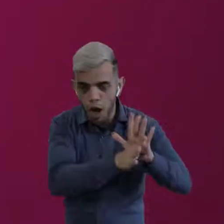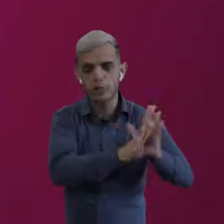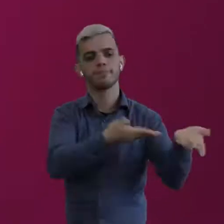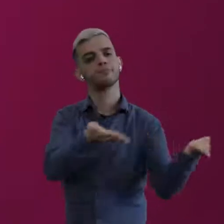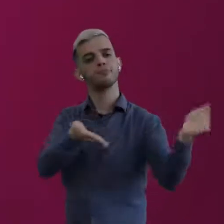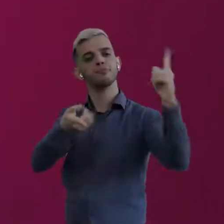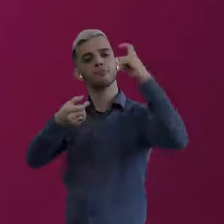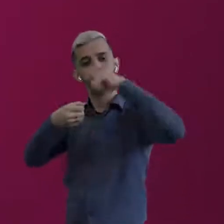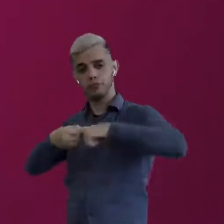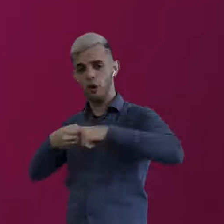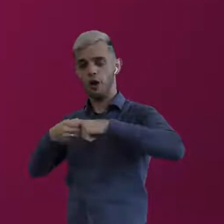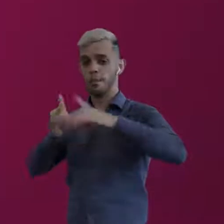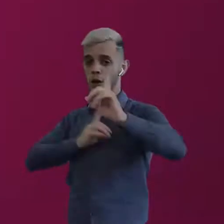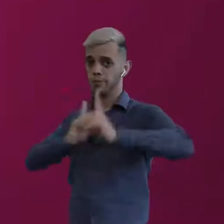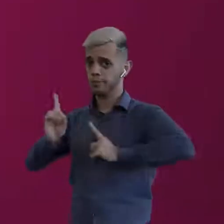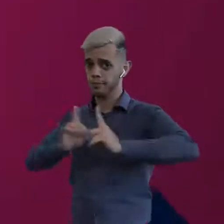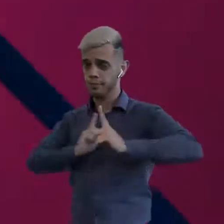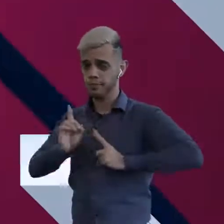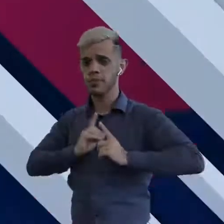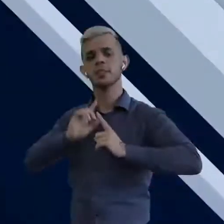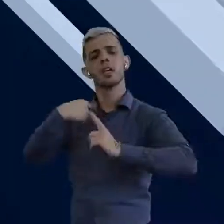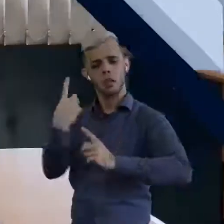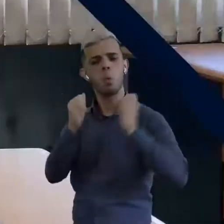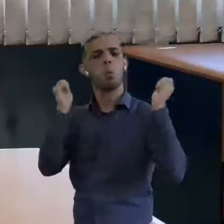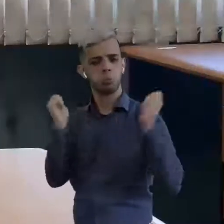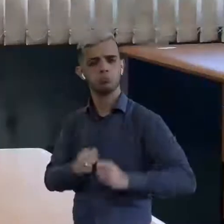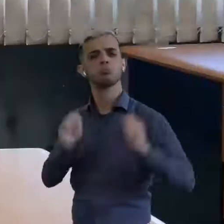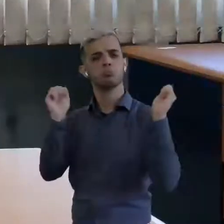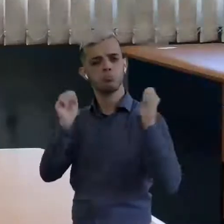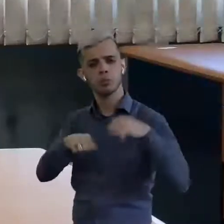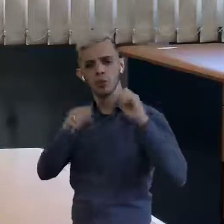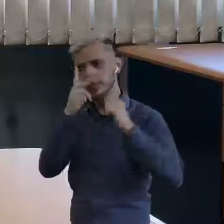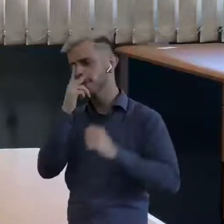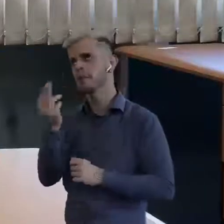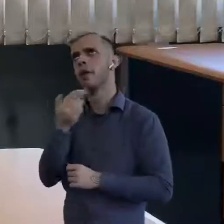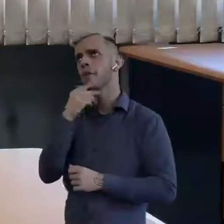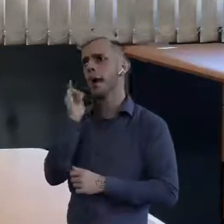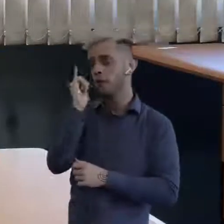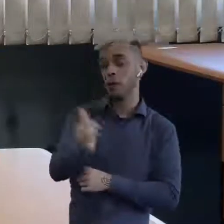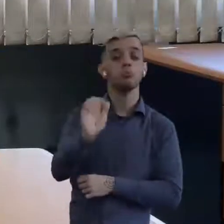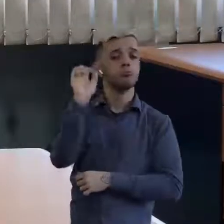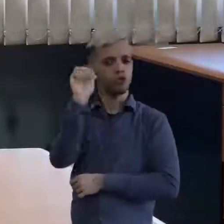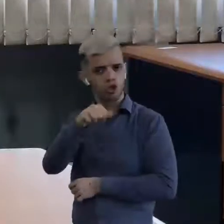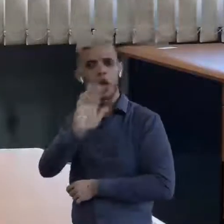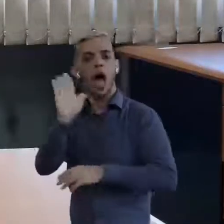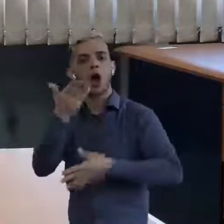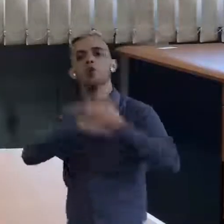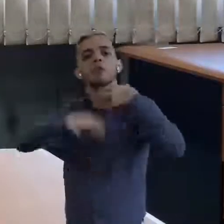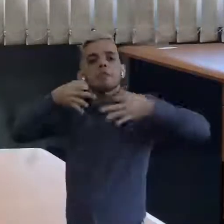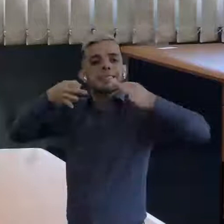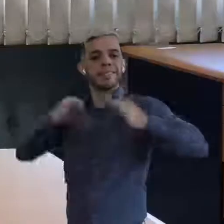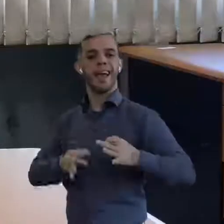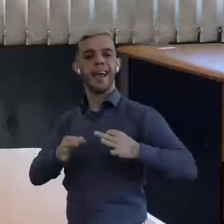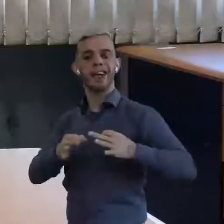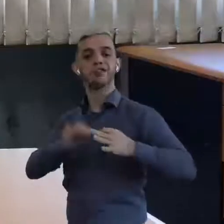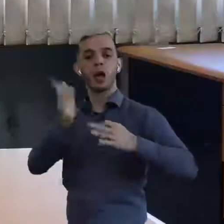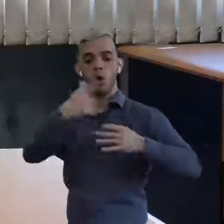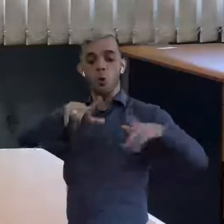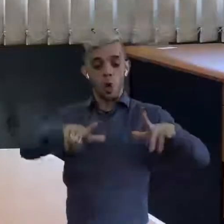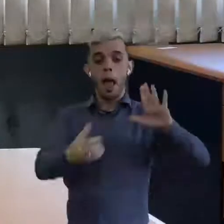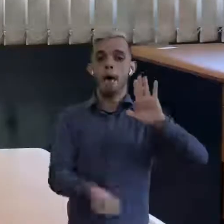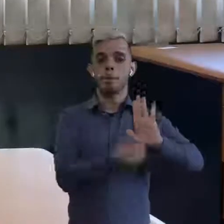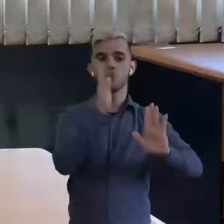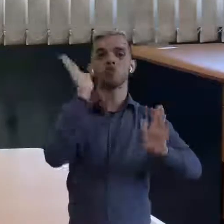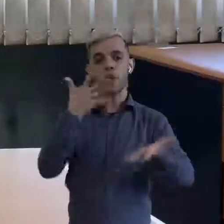na PGM, o processo retorna para a nossa coordenação para que a gente possa dizer para a UAP que sim, agora está tudo